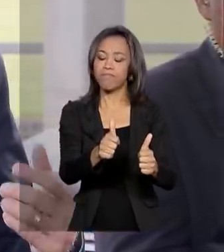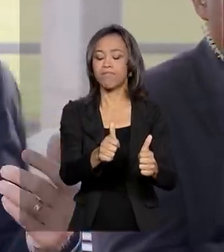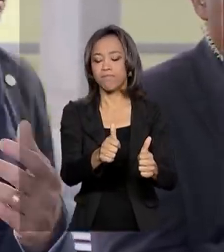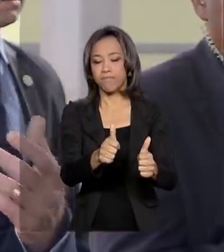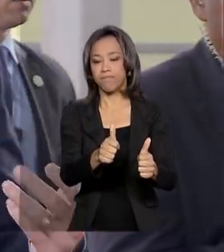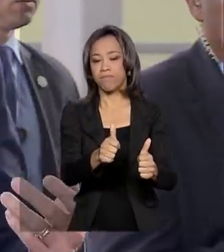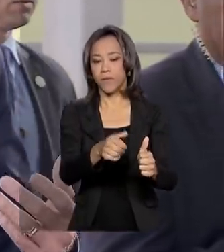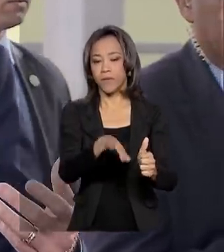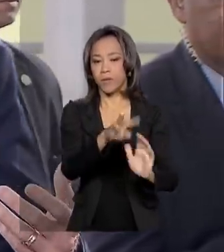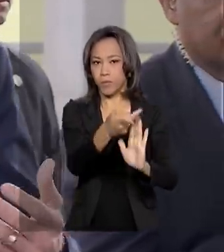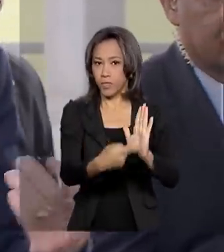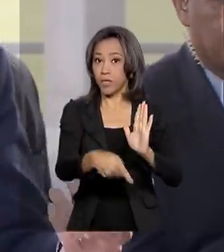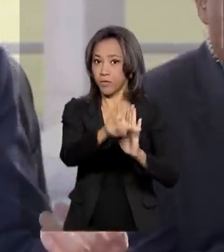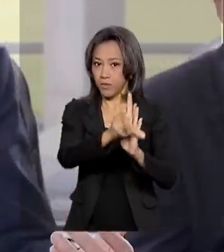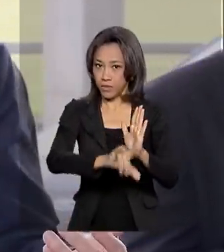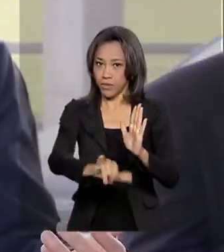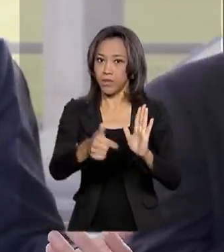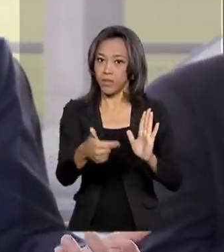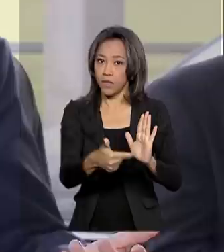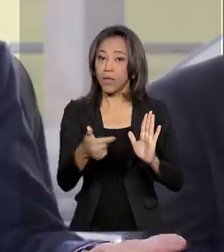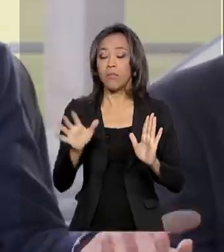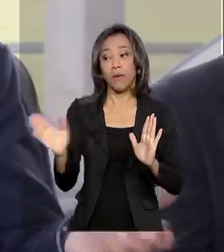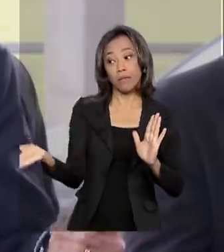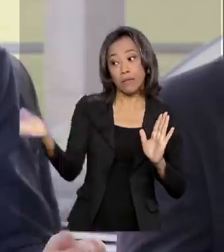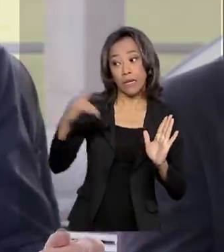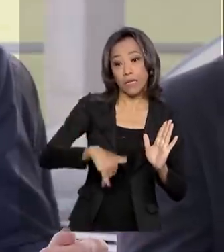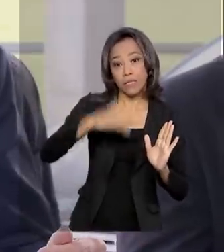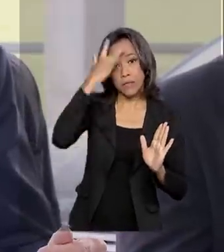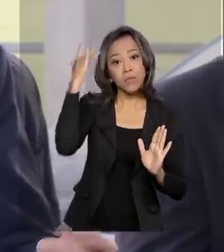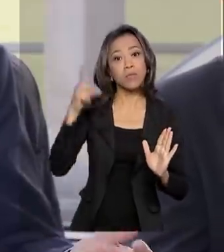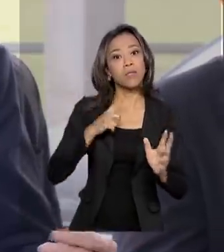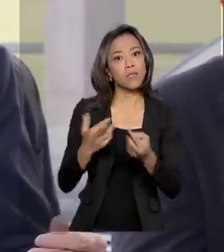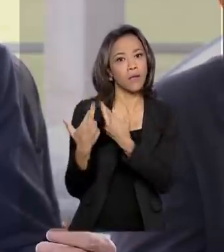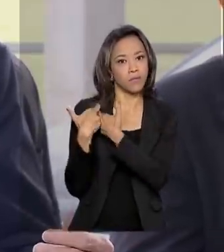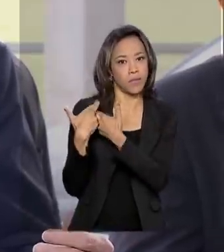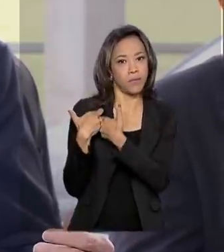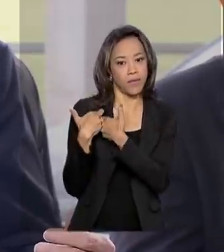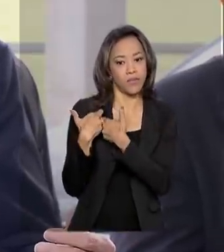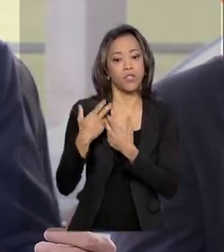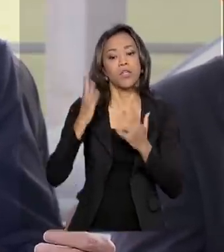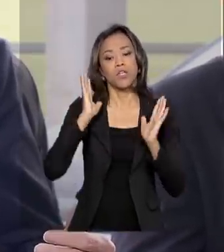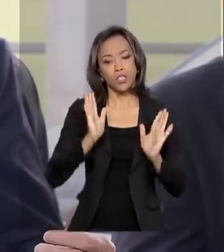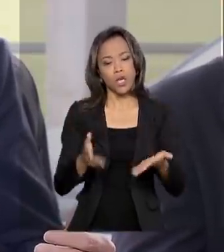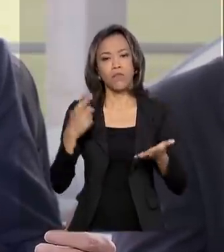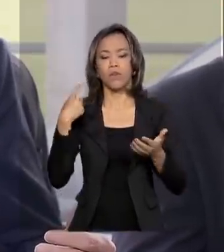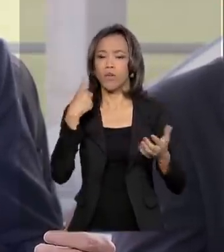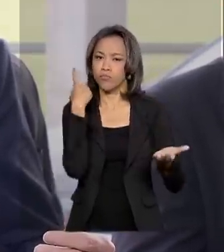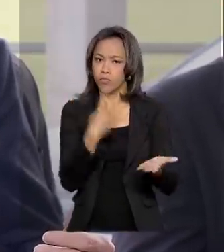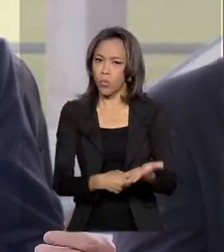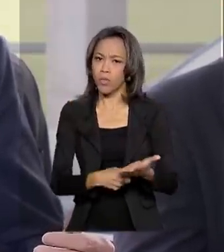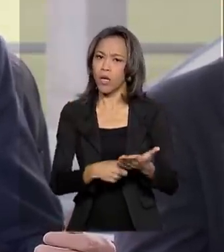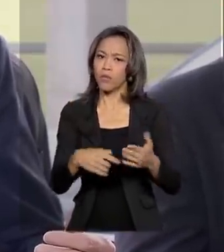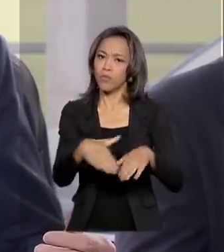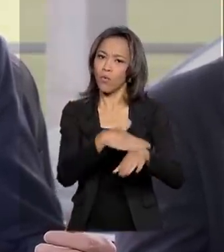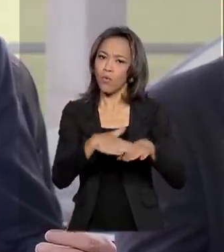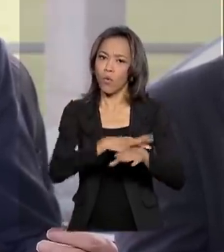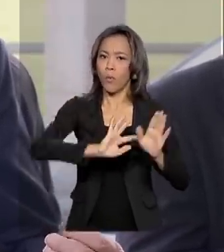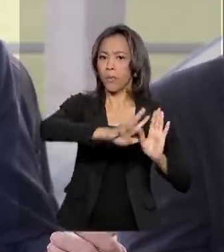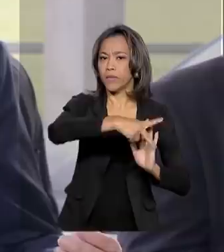em trazendo o pessoal para cá nós temos que ter responsabilidade. Foi acertado com o Davi, com o Maia,